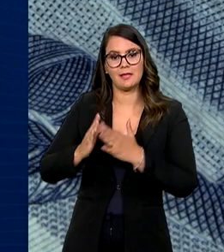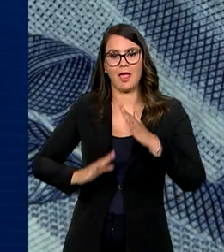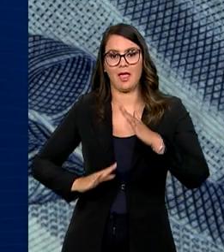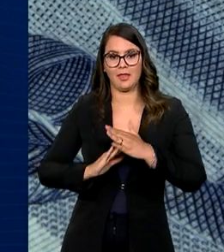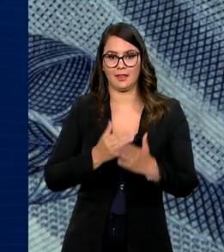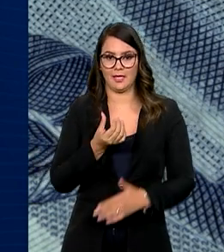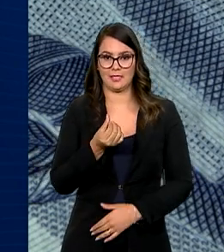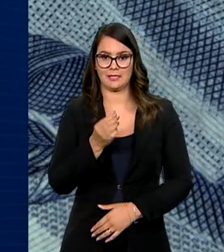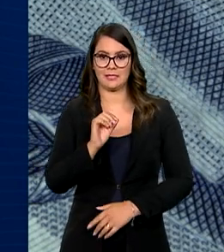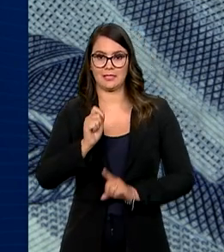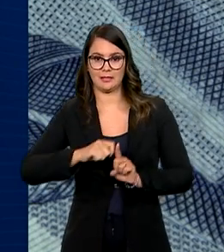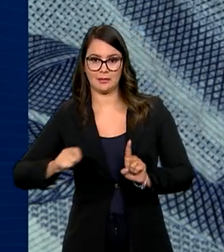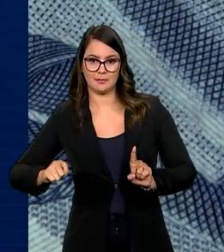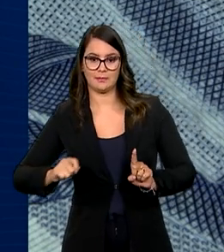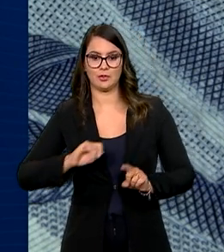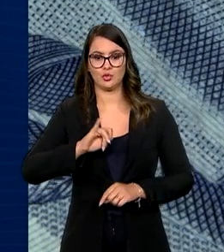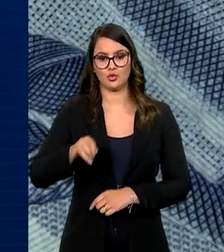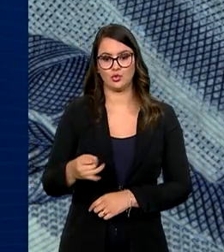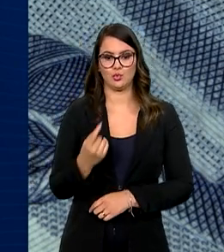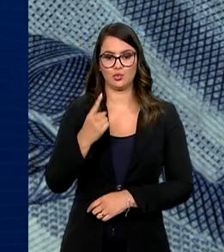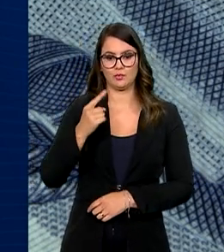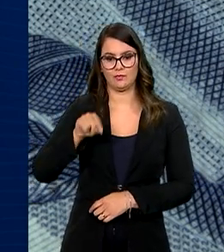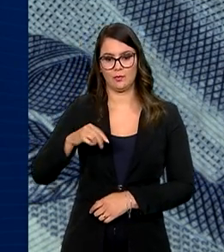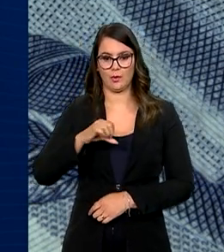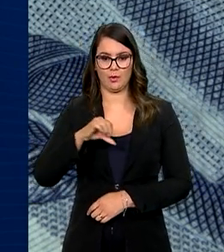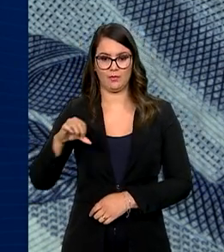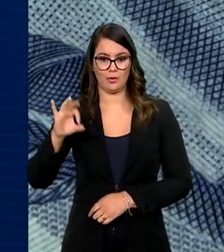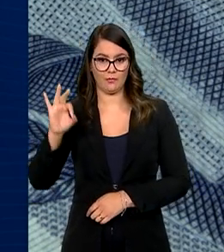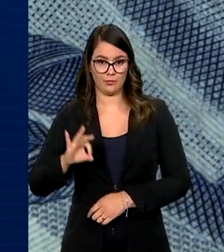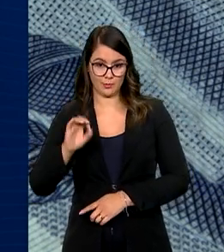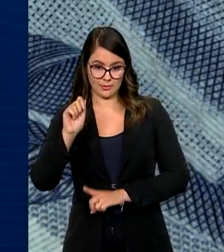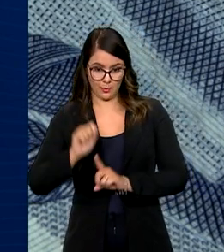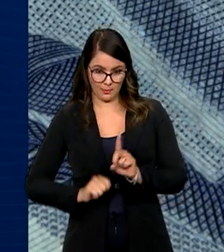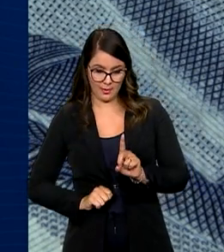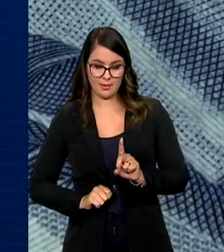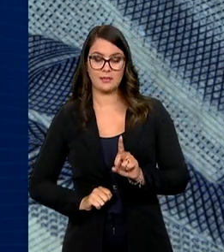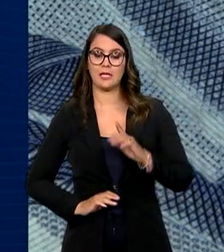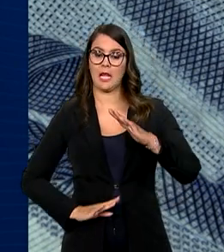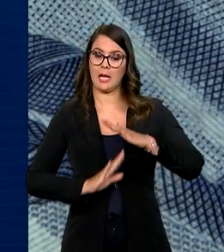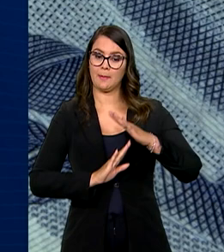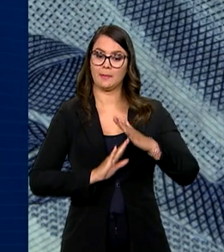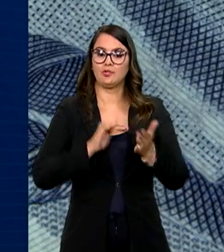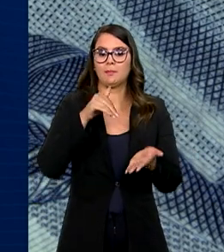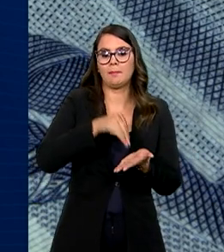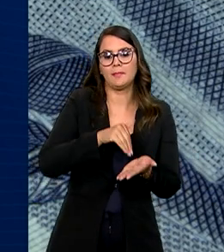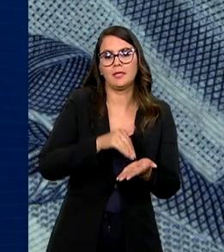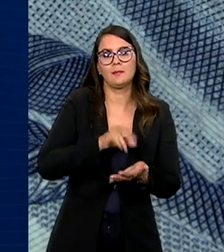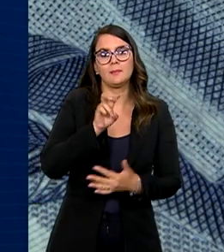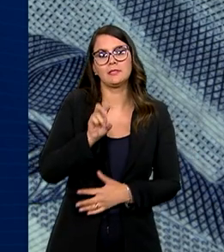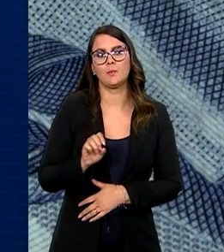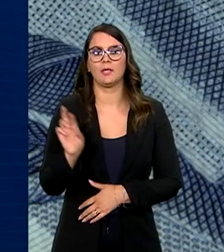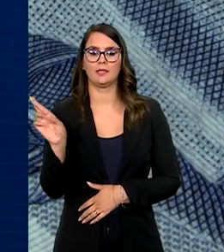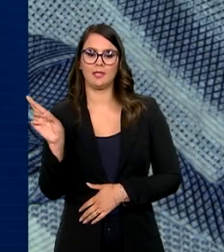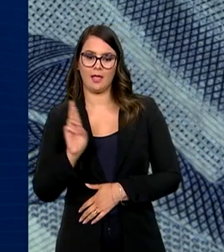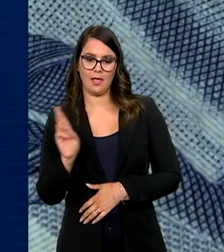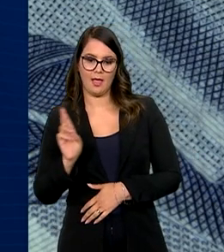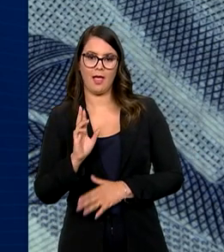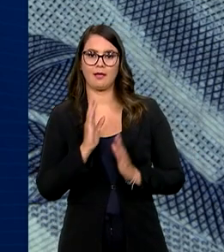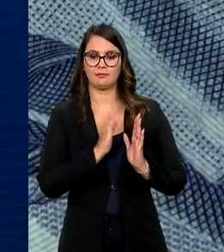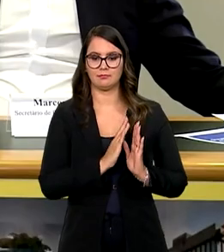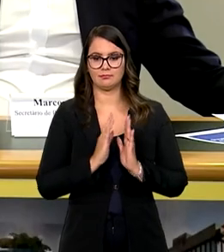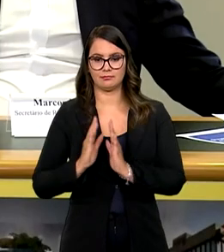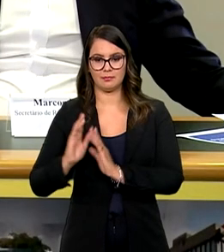com juros de até 1,99% ao mês, com limite mínimo de R$ 50,00 por